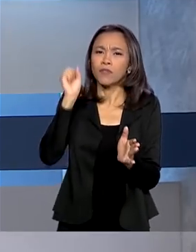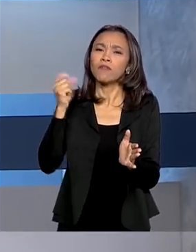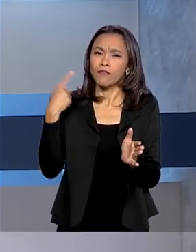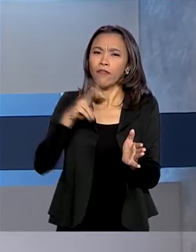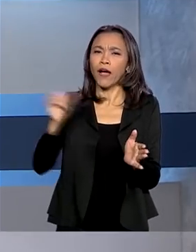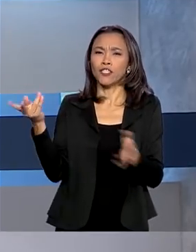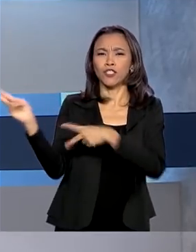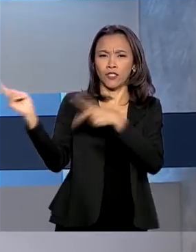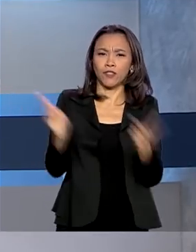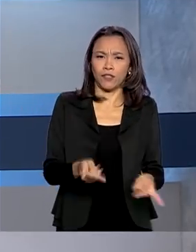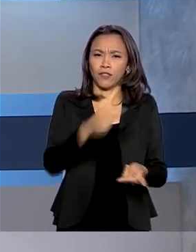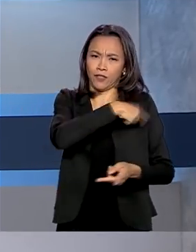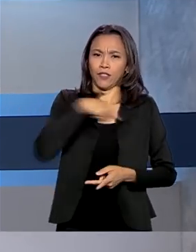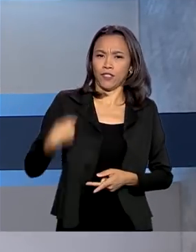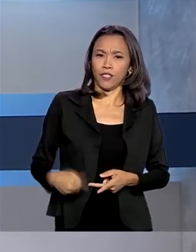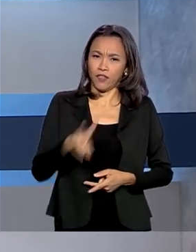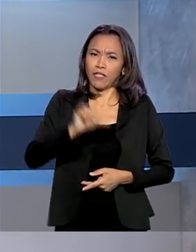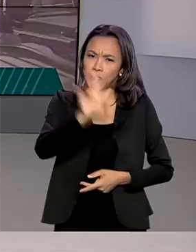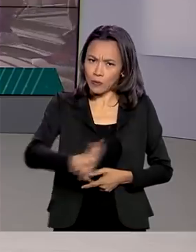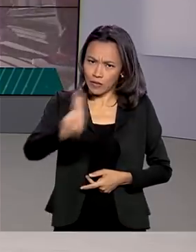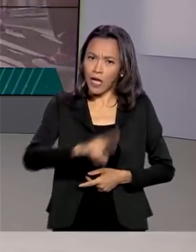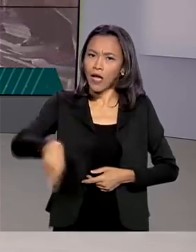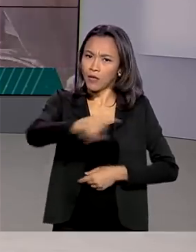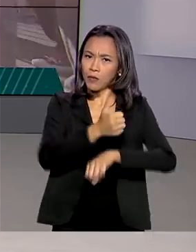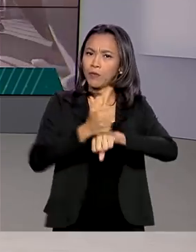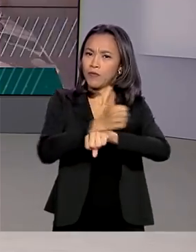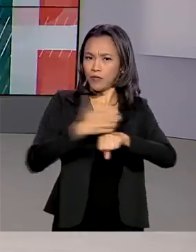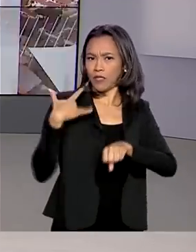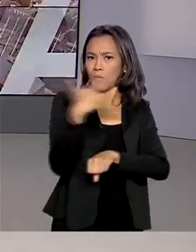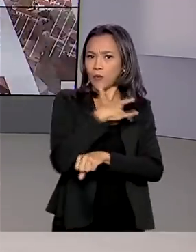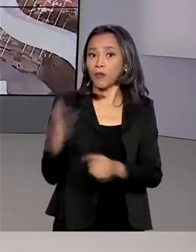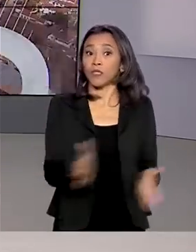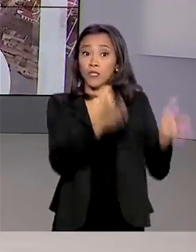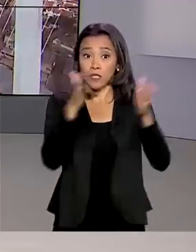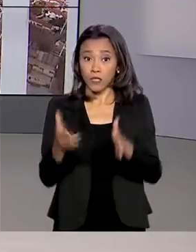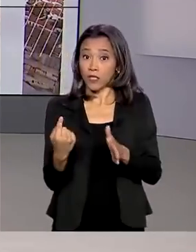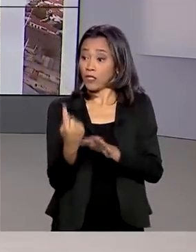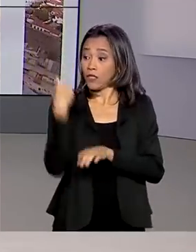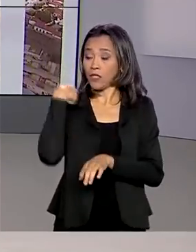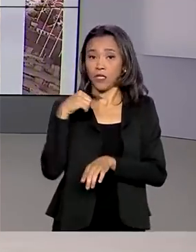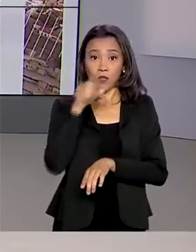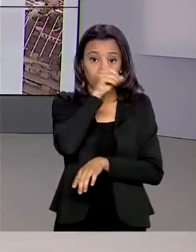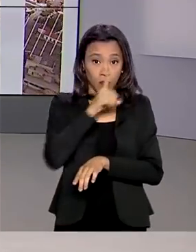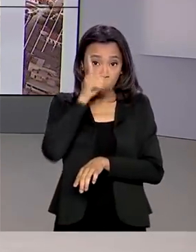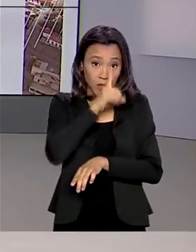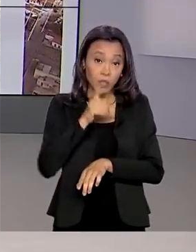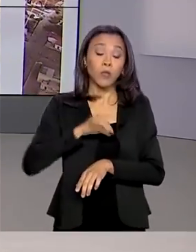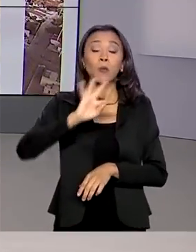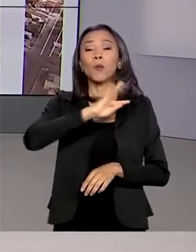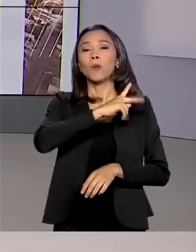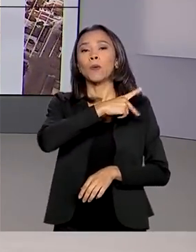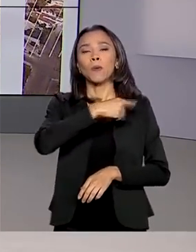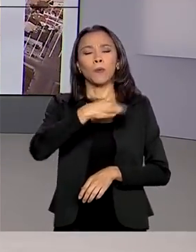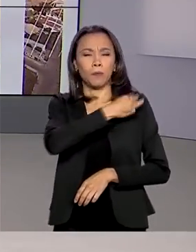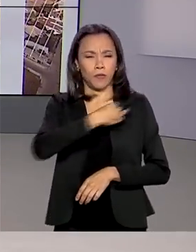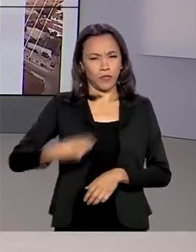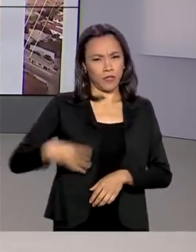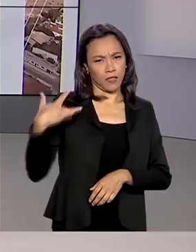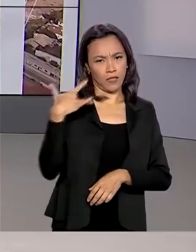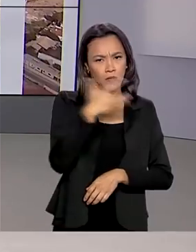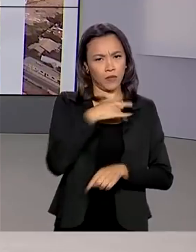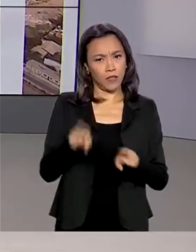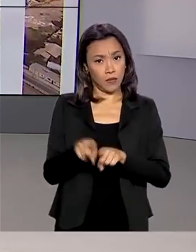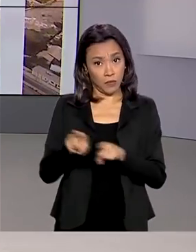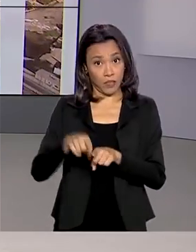usados em profissionais de saúde. Neste domingo, o ministro da Saúde e o presidente Jair Bolsonaro conversaram com